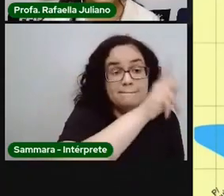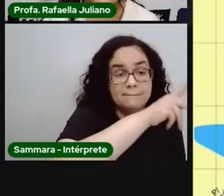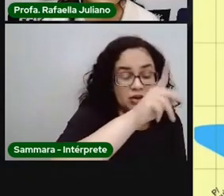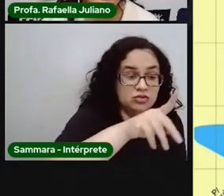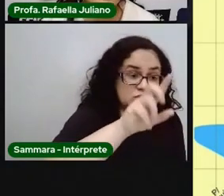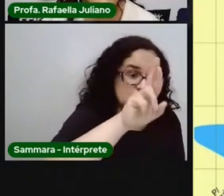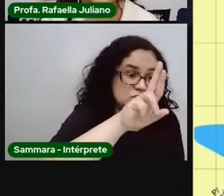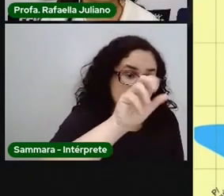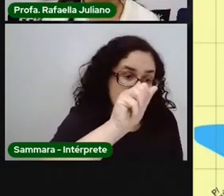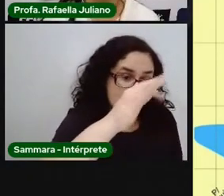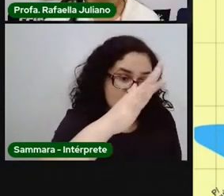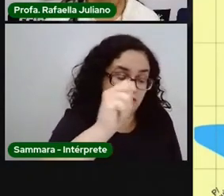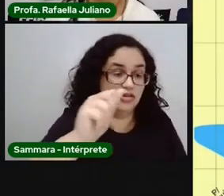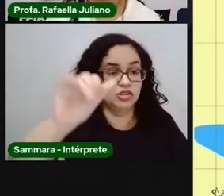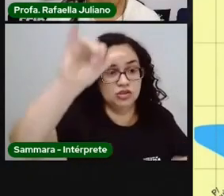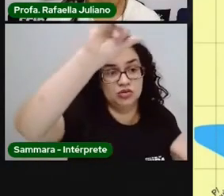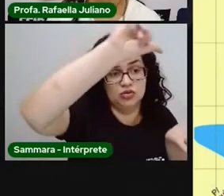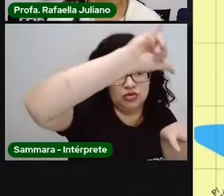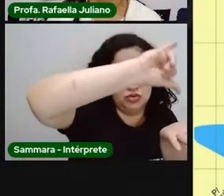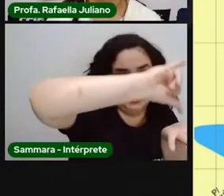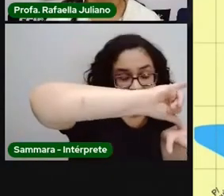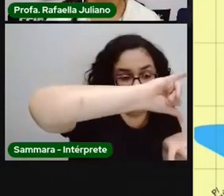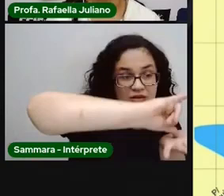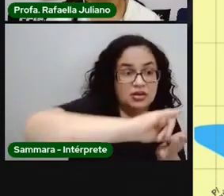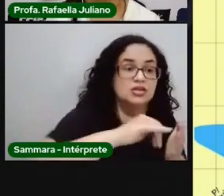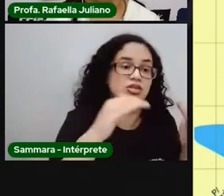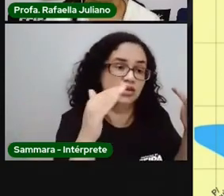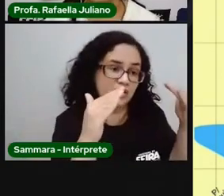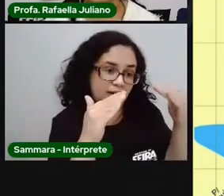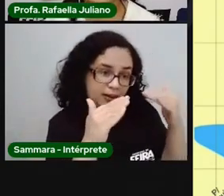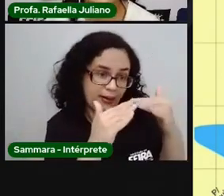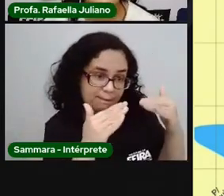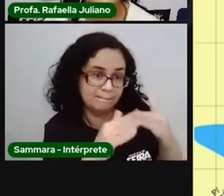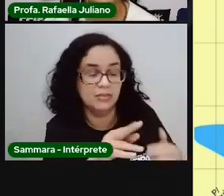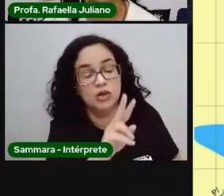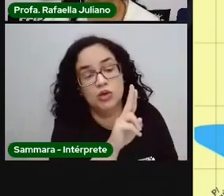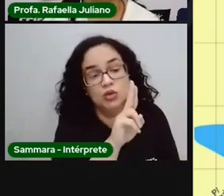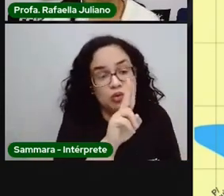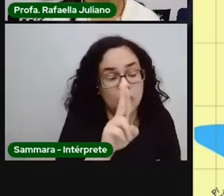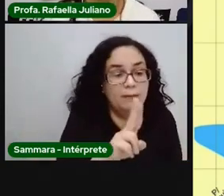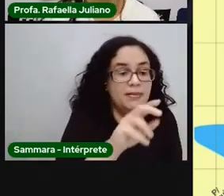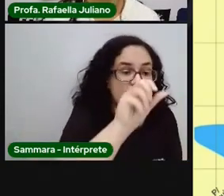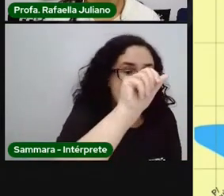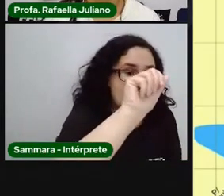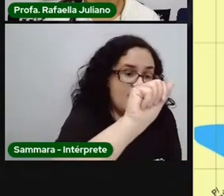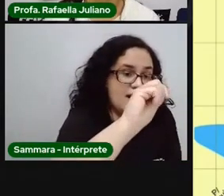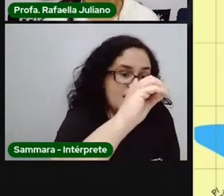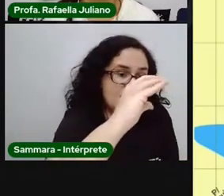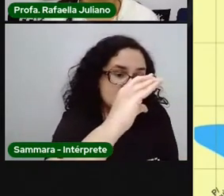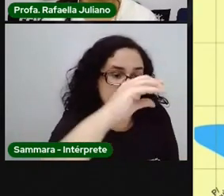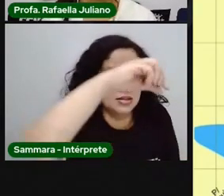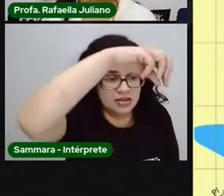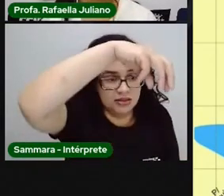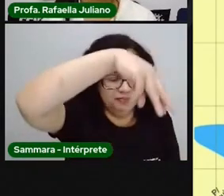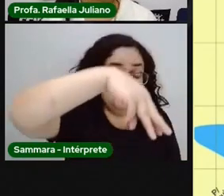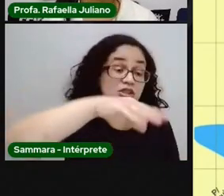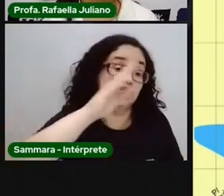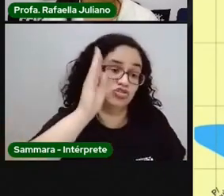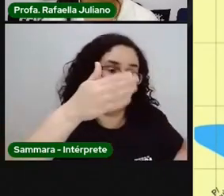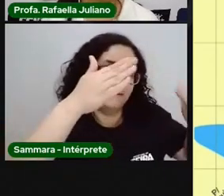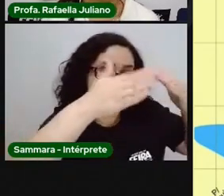já morou no centro. Pro Rafa já morou num bairro chamado ACM. Pro Rafa já morou na Santa